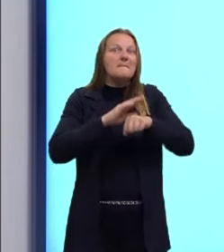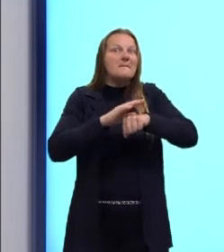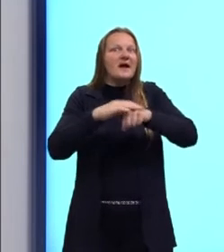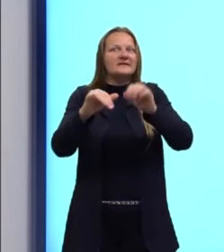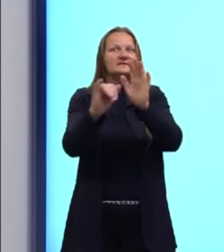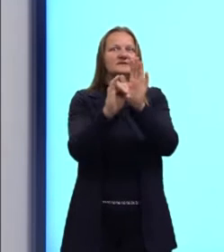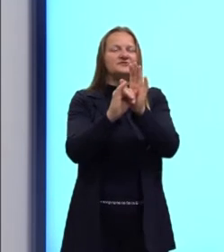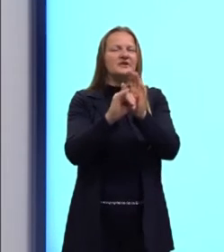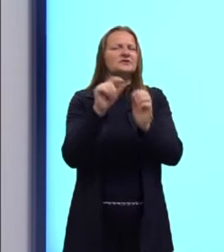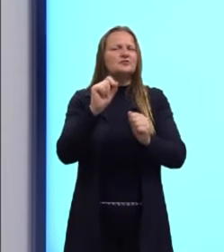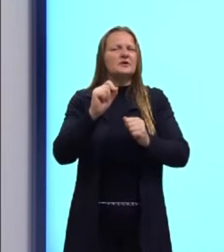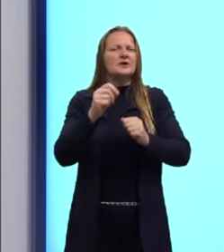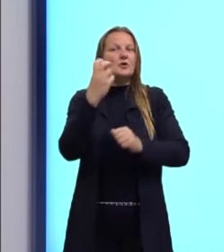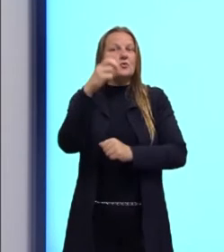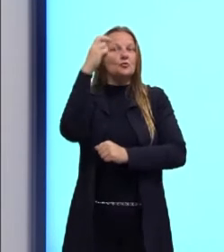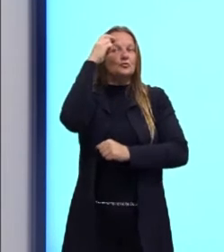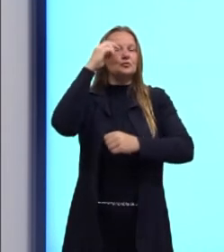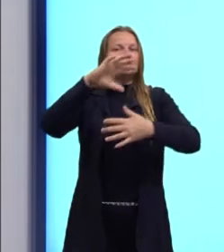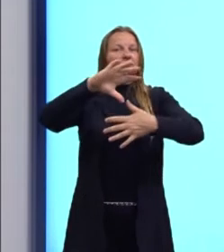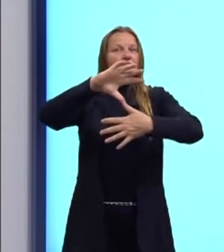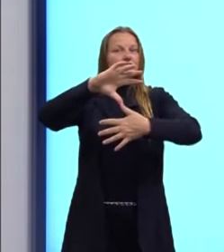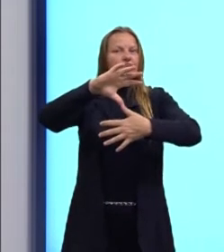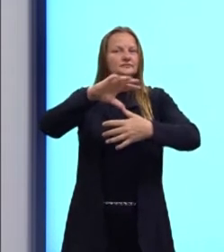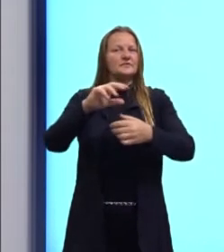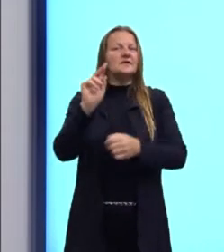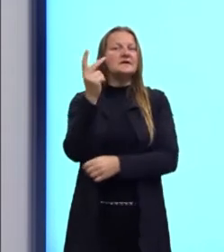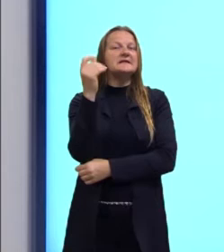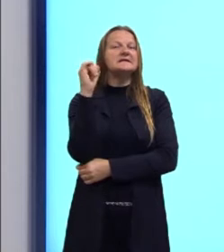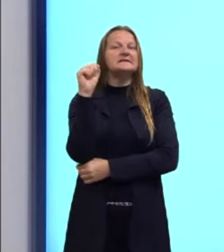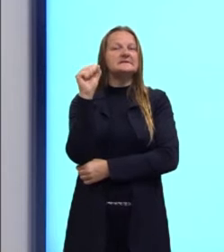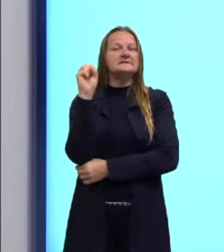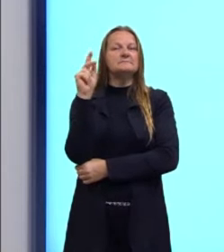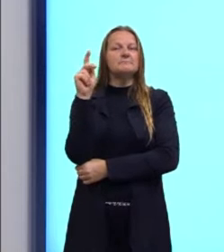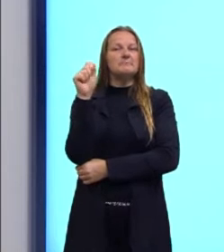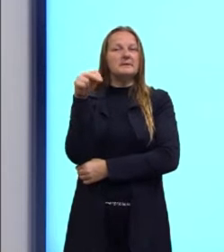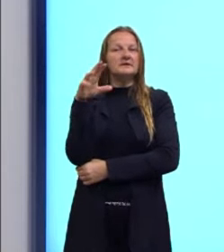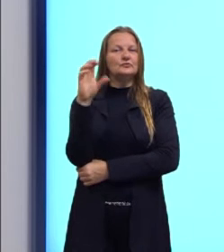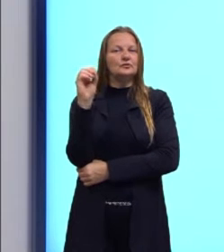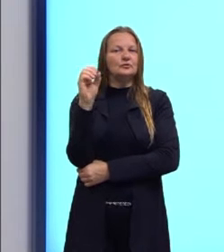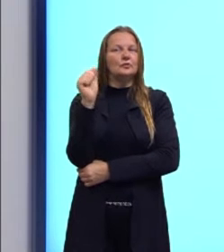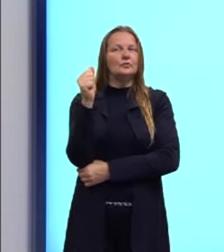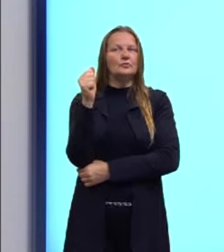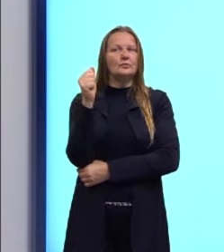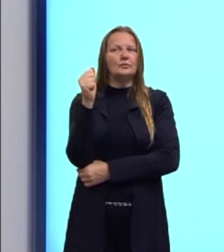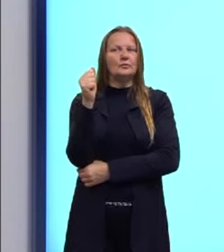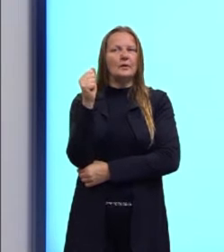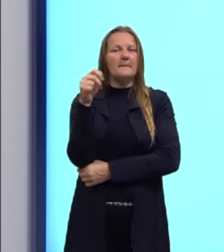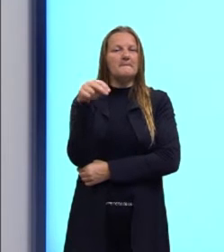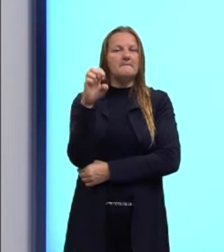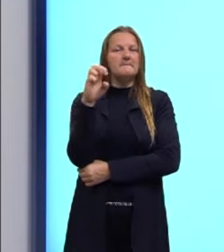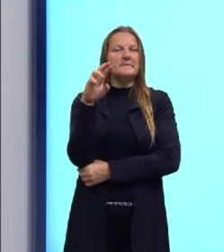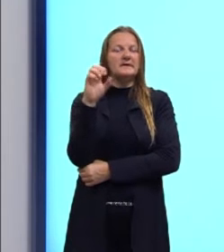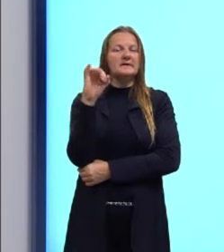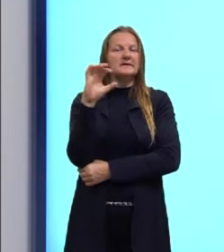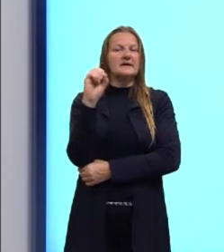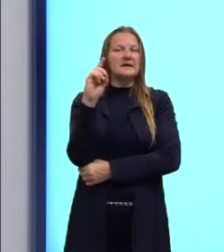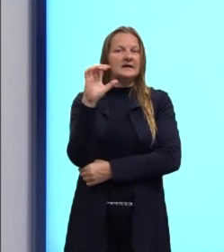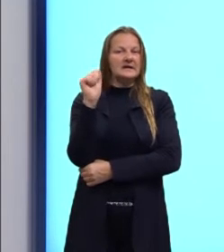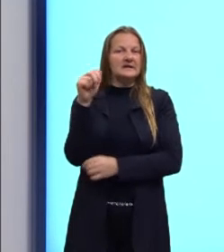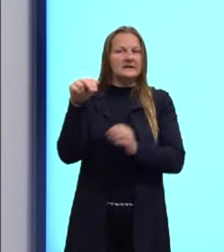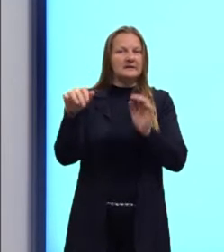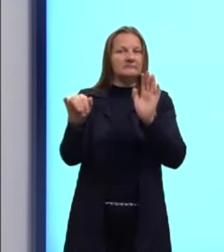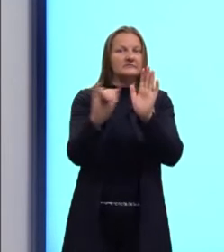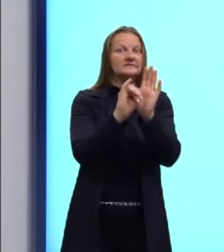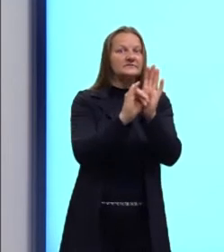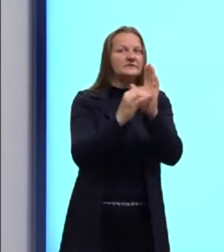Por que é importante, gente, nós trabalharmos um pouco sobre essa cultura e sobre a identidade hispano